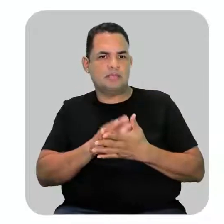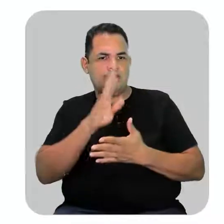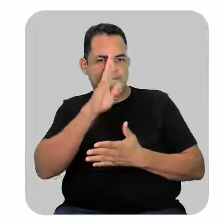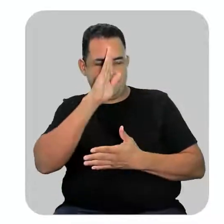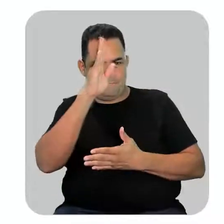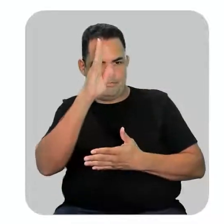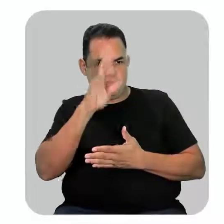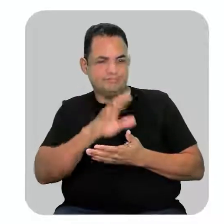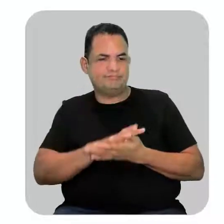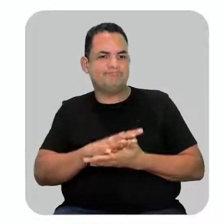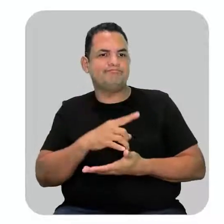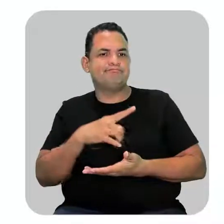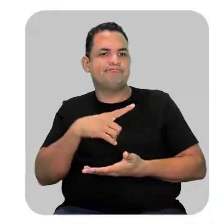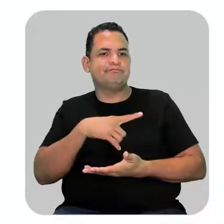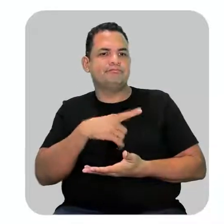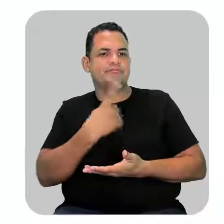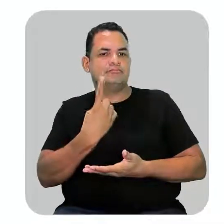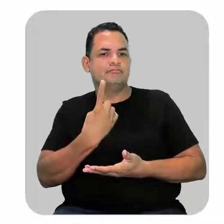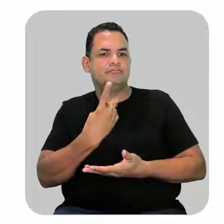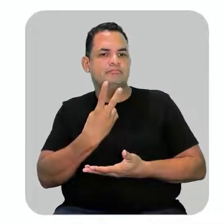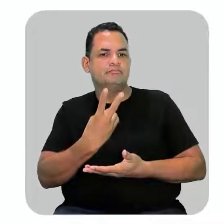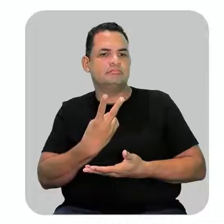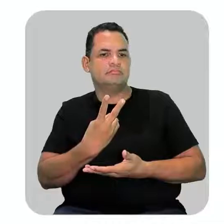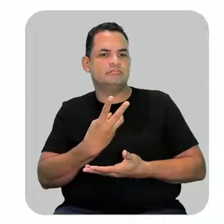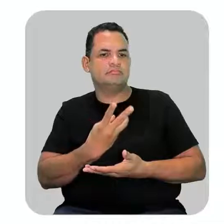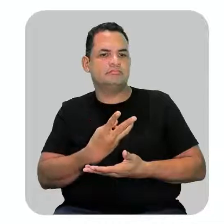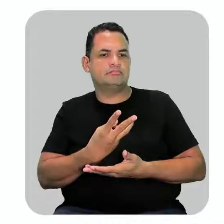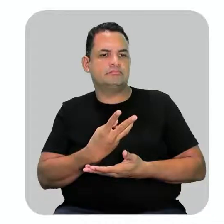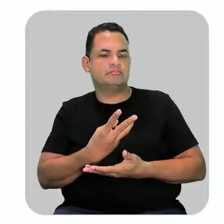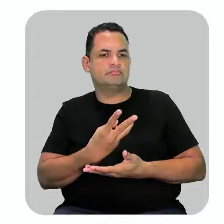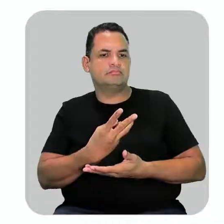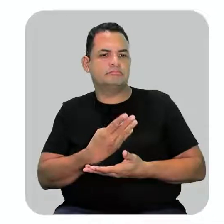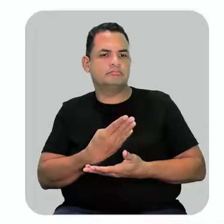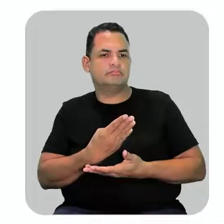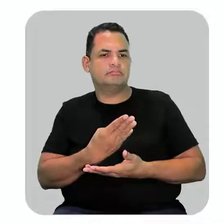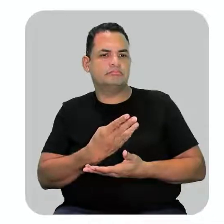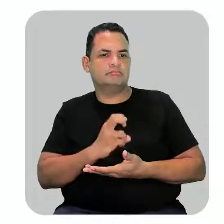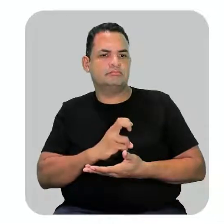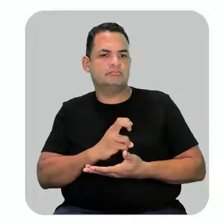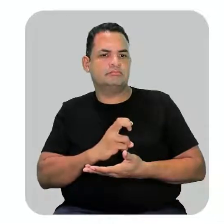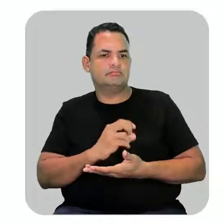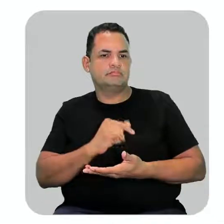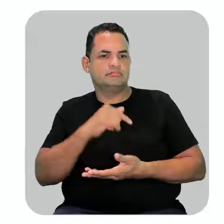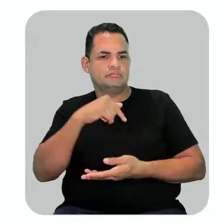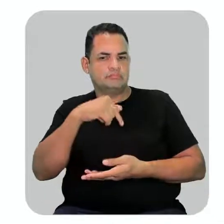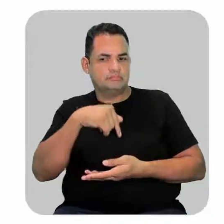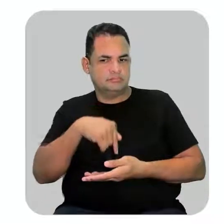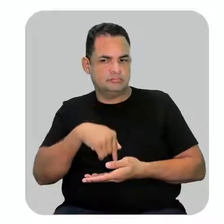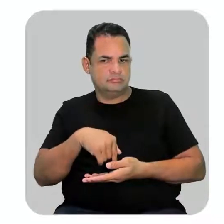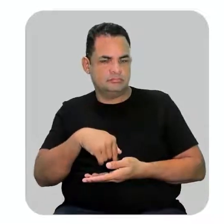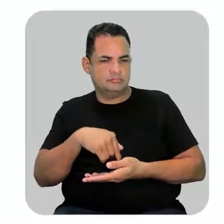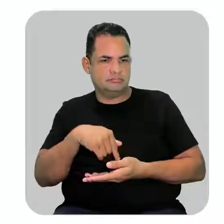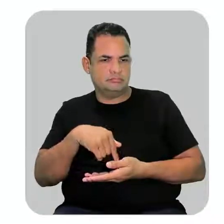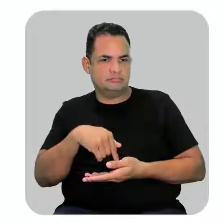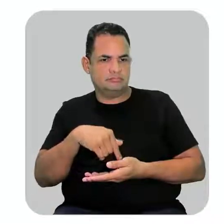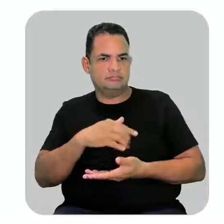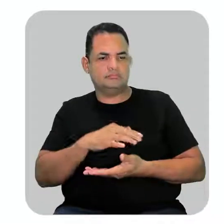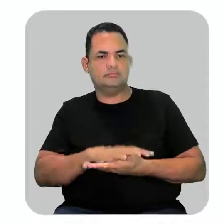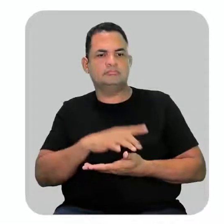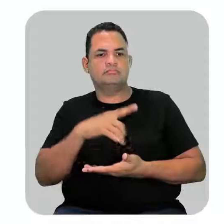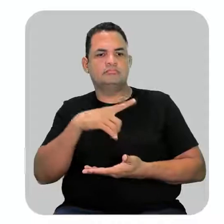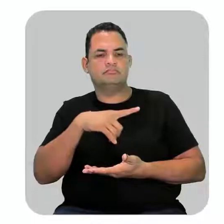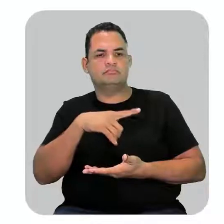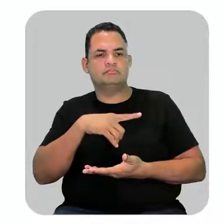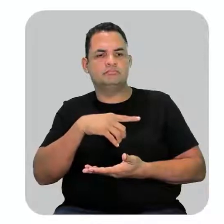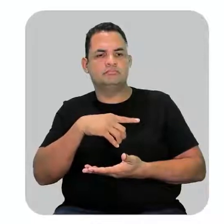a gente teria 1 2 3 4 5 6 7 teria